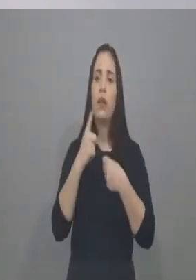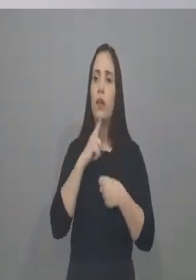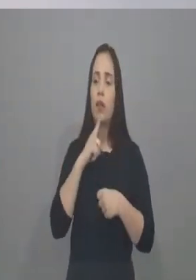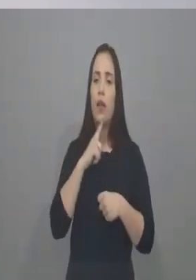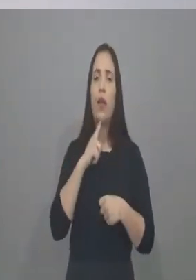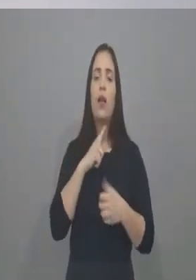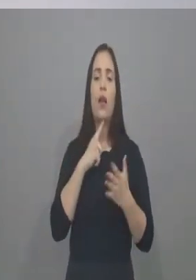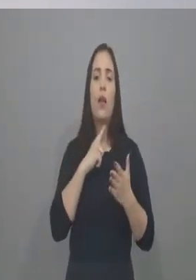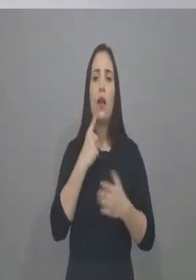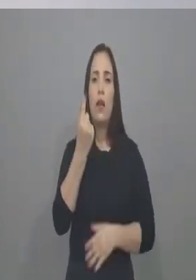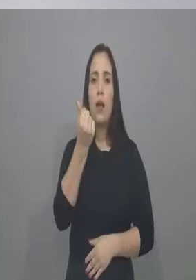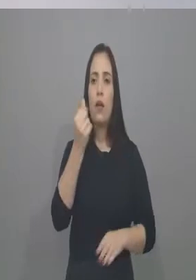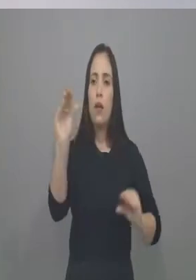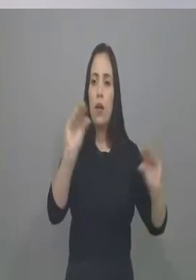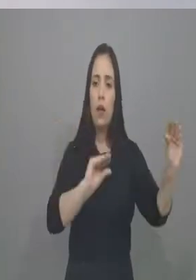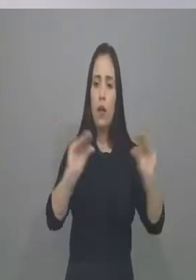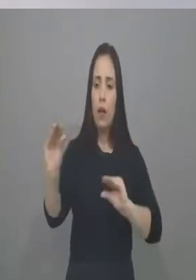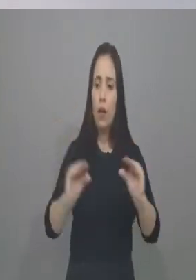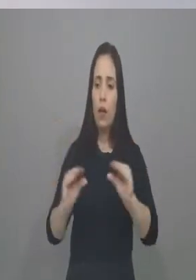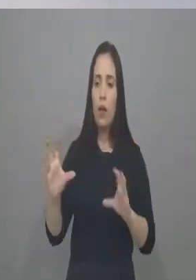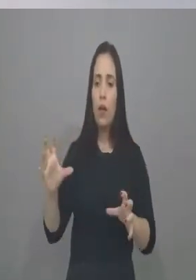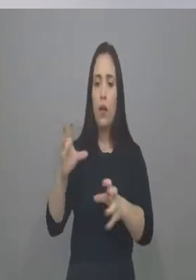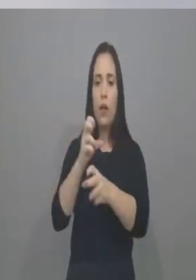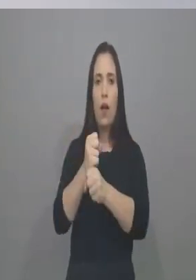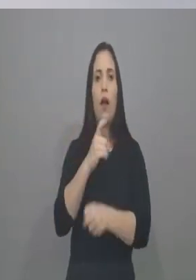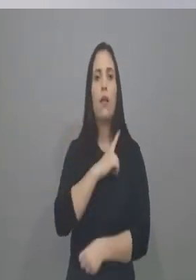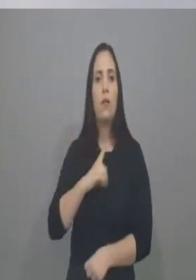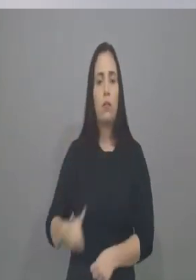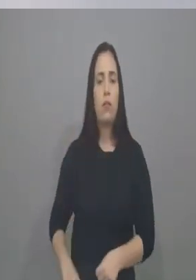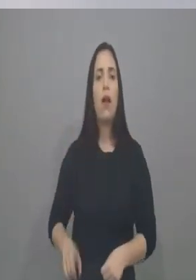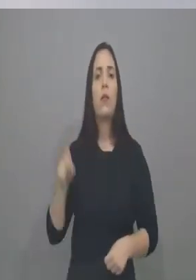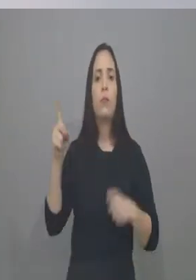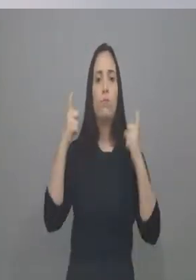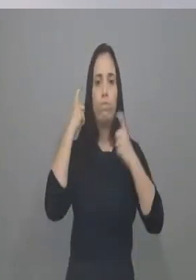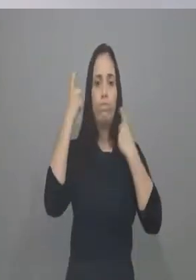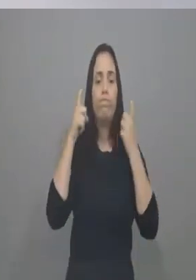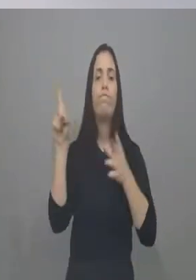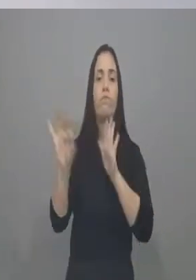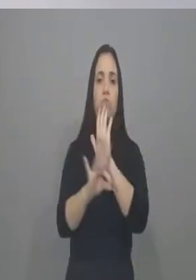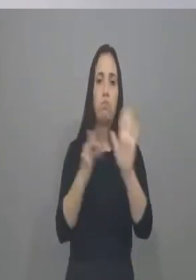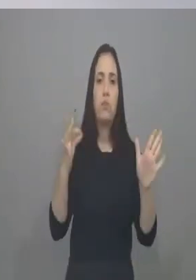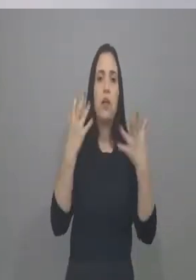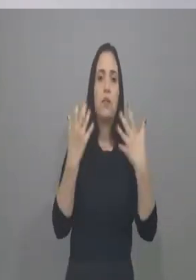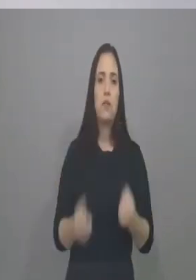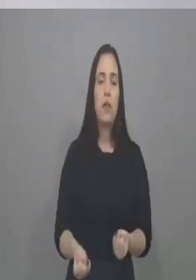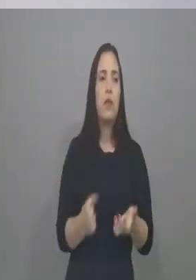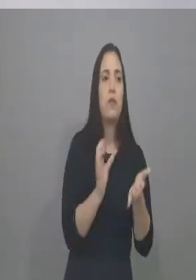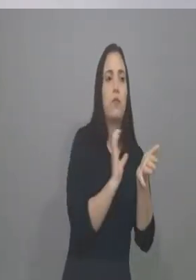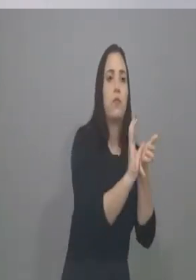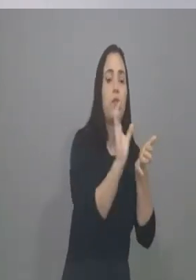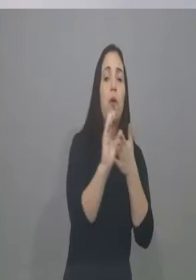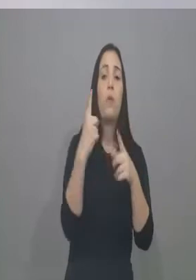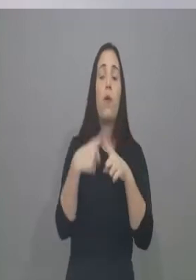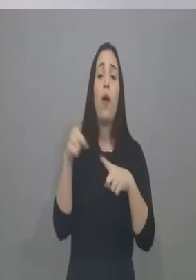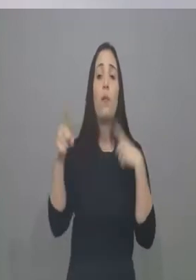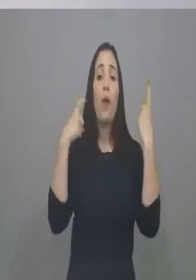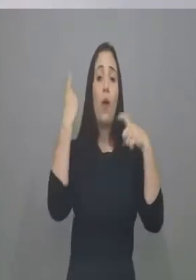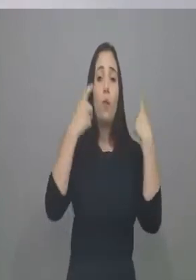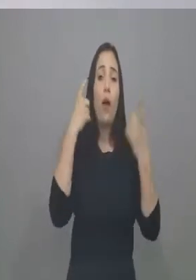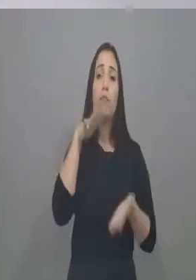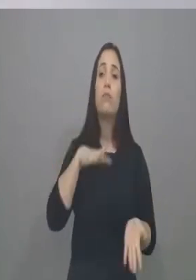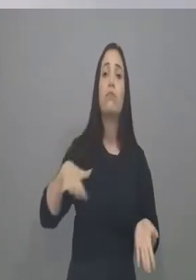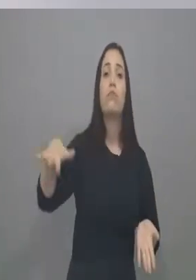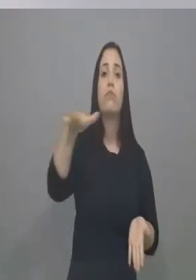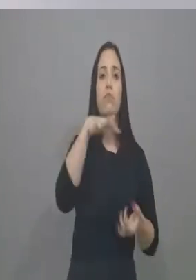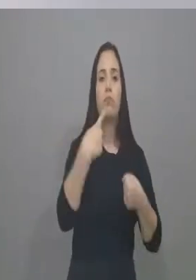Pacto Federativo das Emendas dos Deputados, ele tem atendido, está certo? Visando o bem comum dos